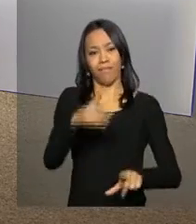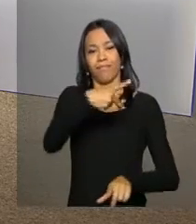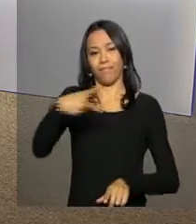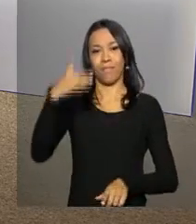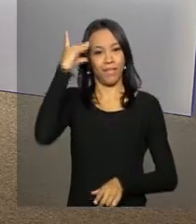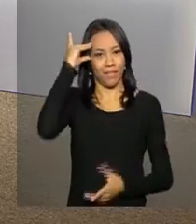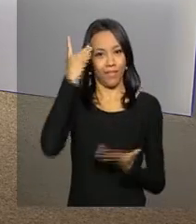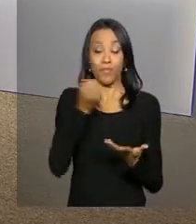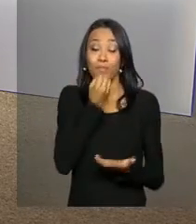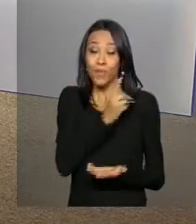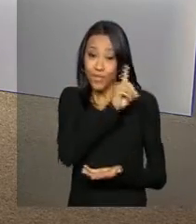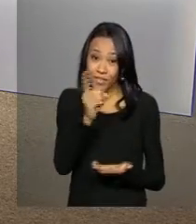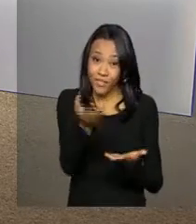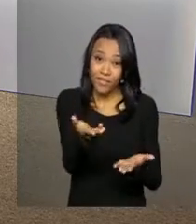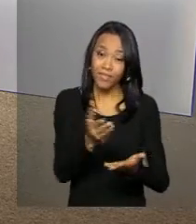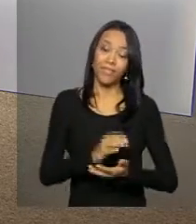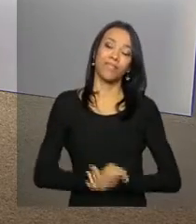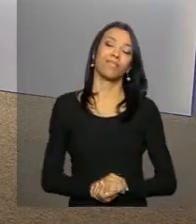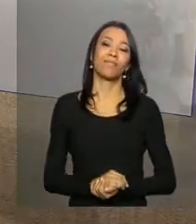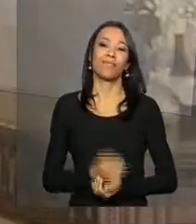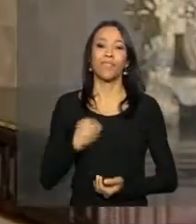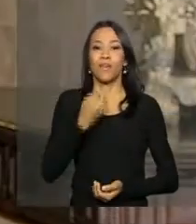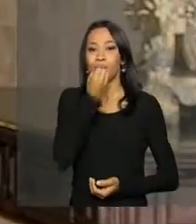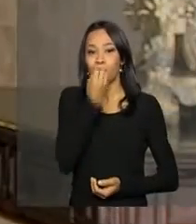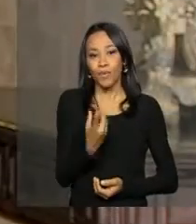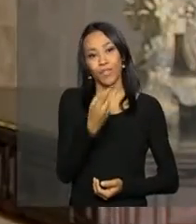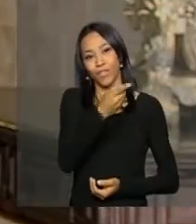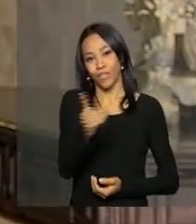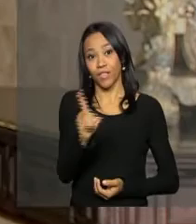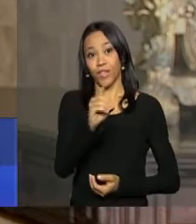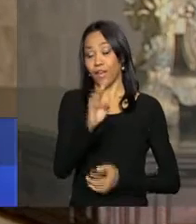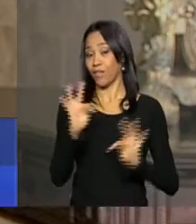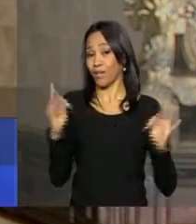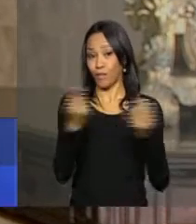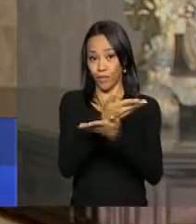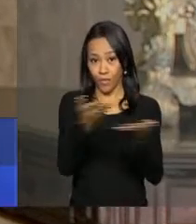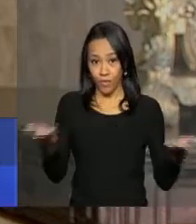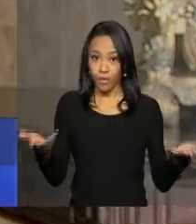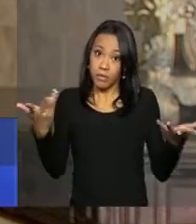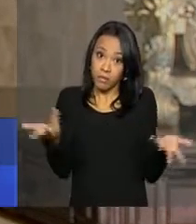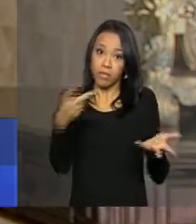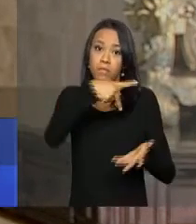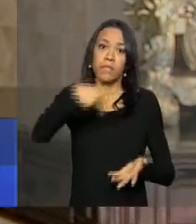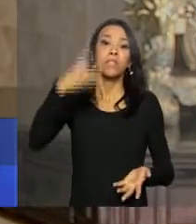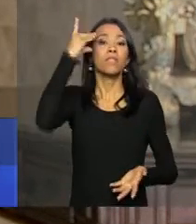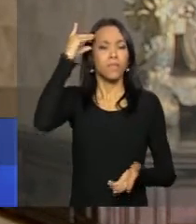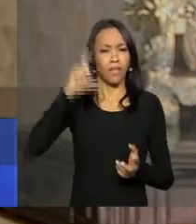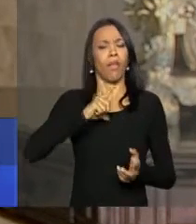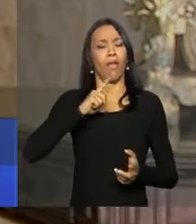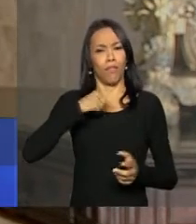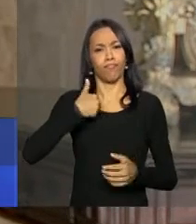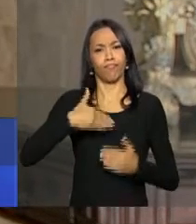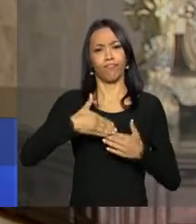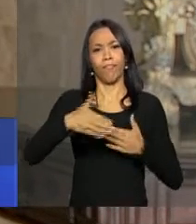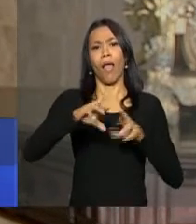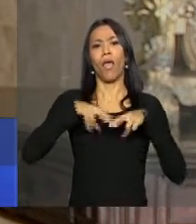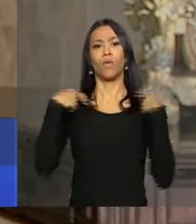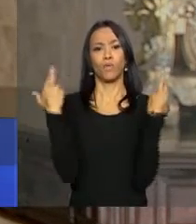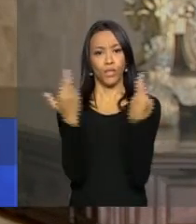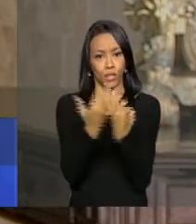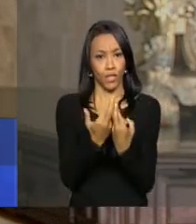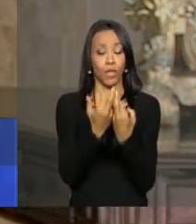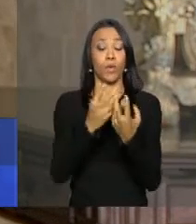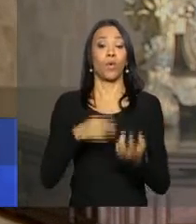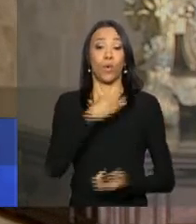Oi, João Pedro, bom dia. Bom dia, Daniela, a você e a todos. Bom, a presidenta Dilma Rousseff tem reunião com o ministro-chefe da